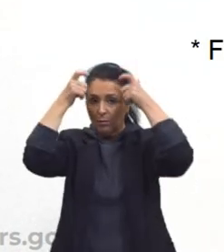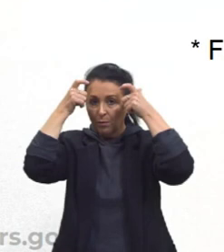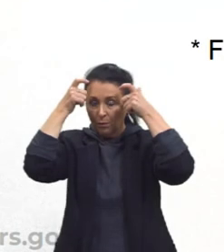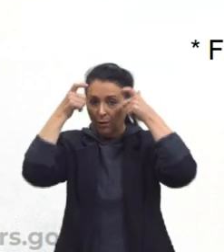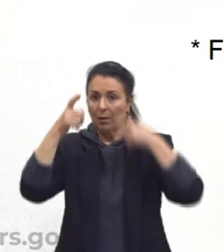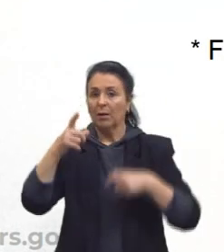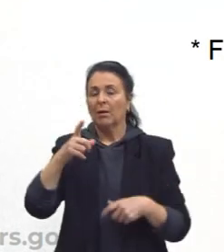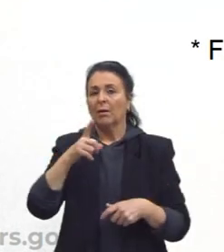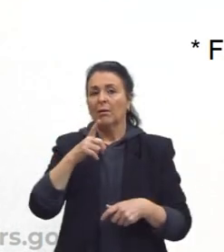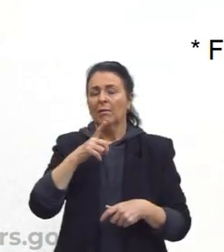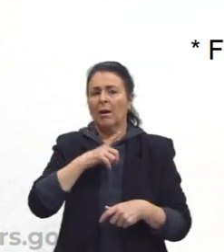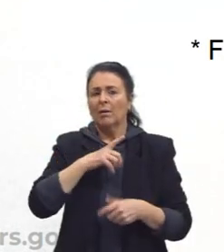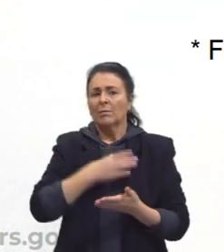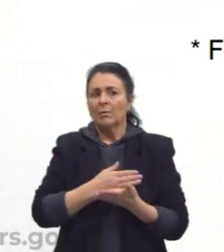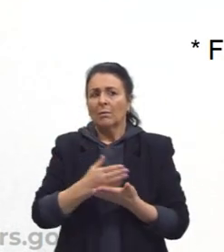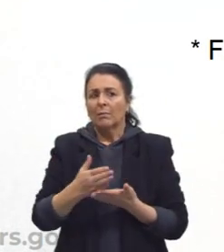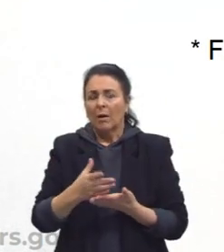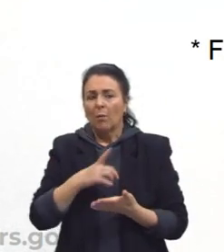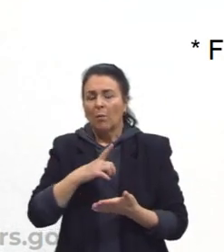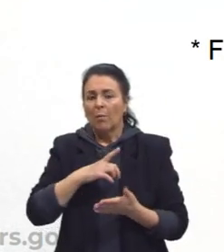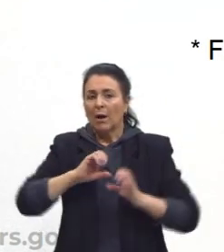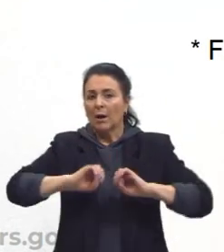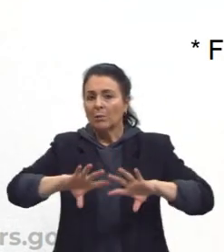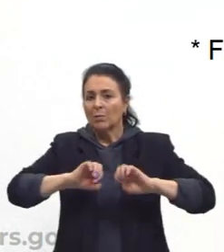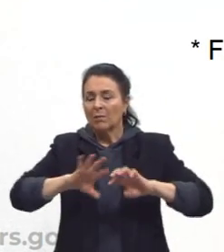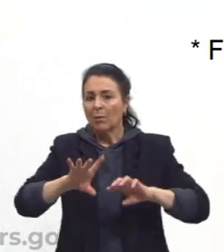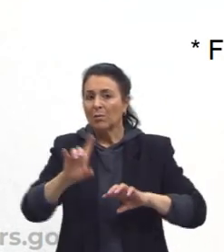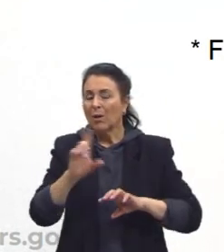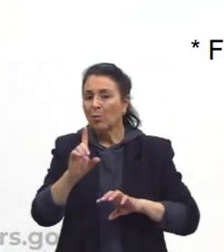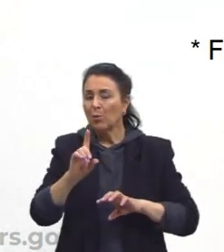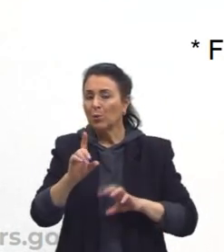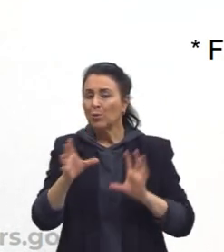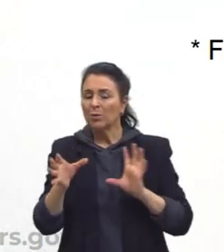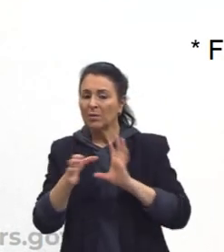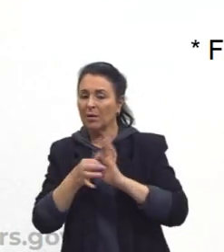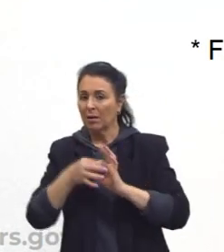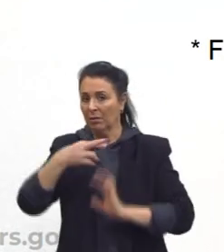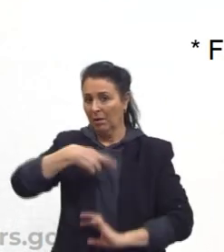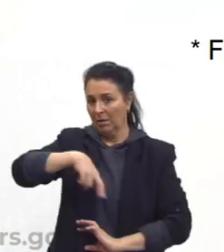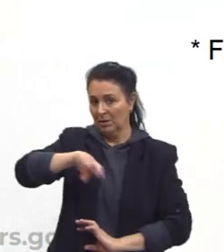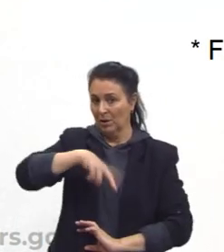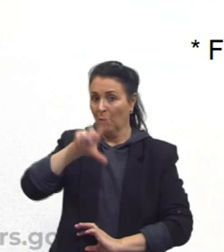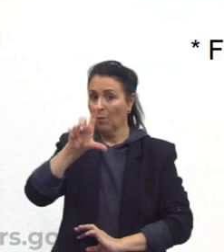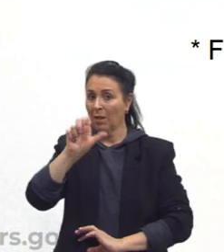educação um pouco mais laica, já não tão voltada à questão religiosa.